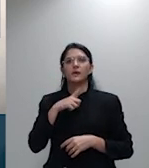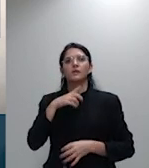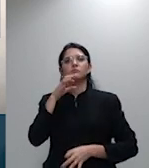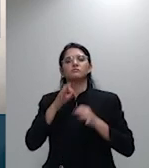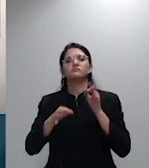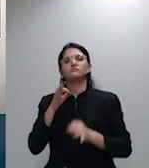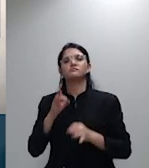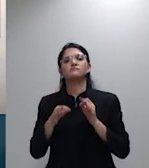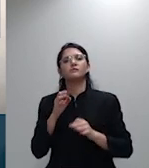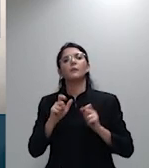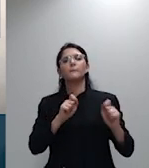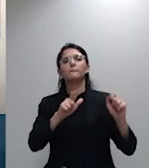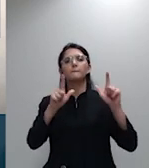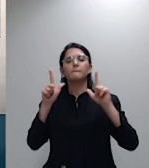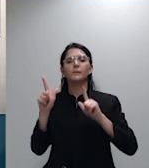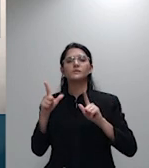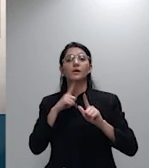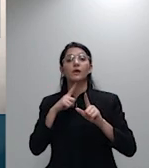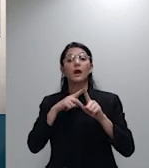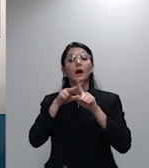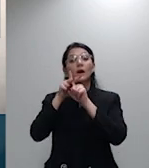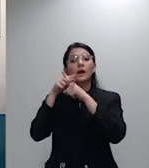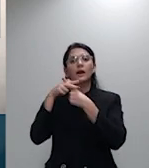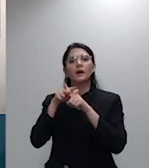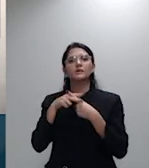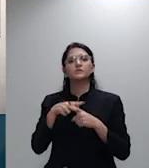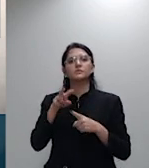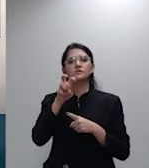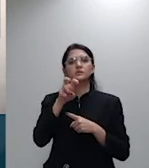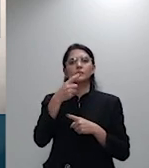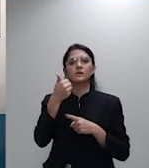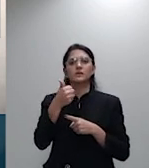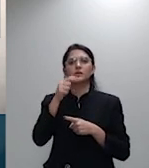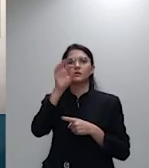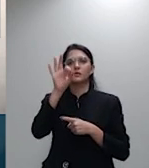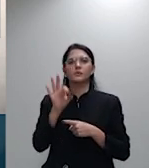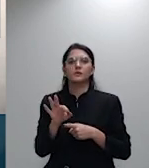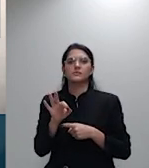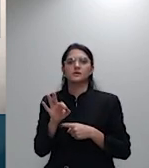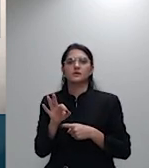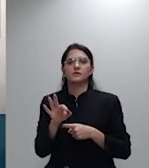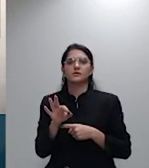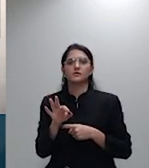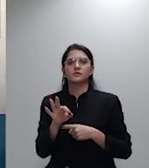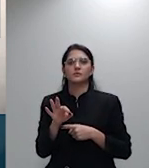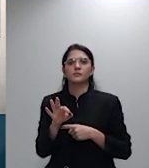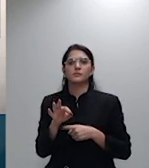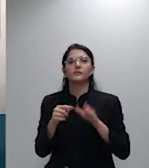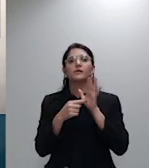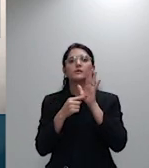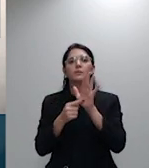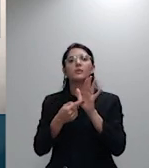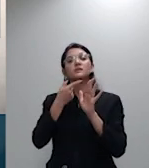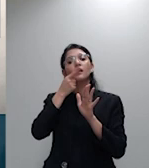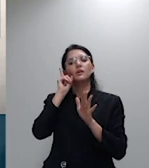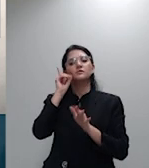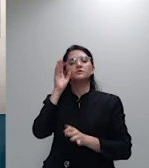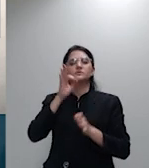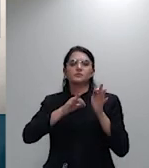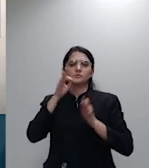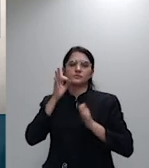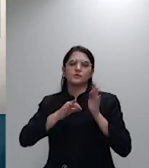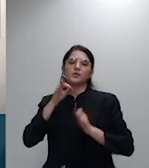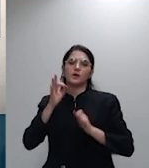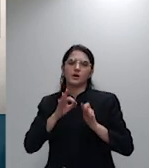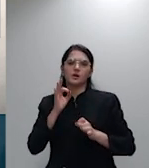51% tomando como parâmetro julgados anteriores proferidos pelo tribunal especialmente um julgado